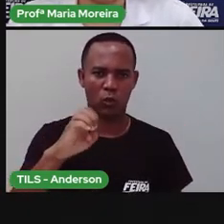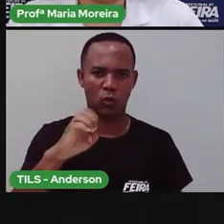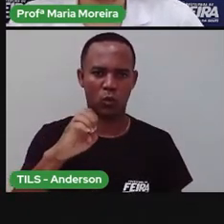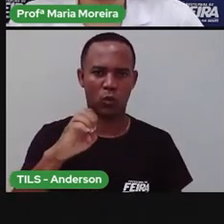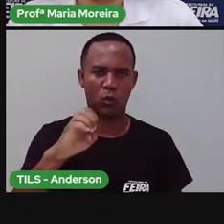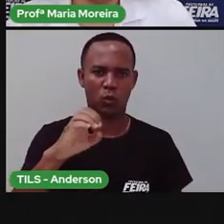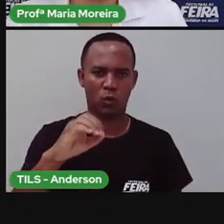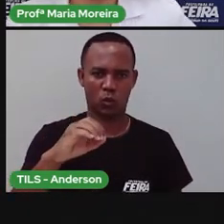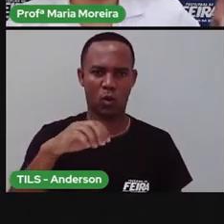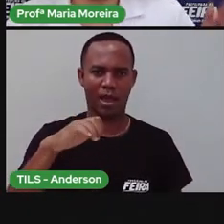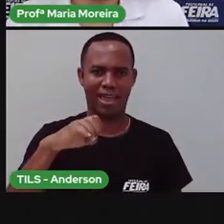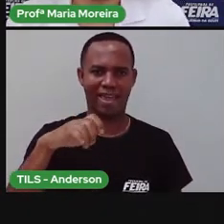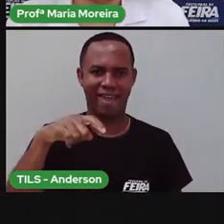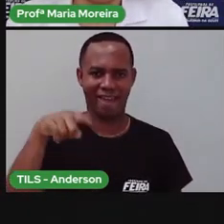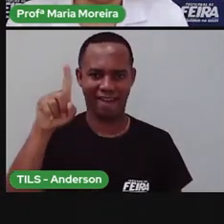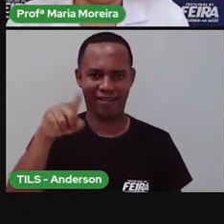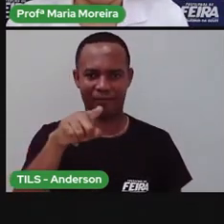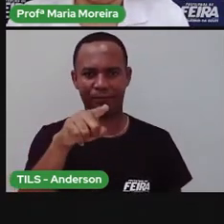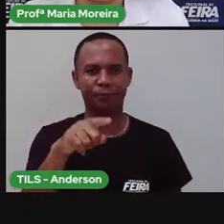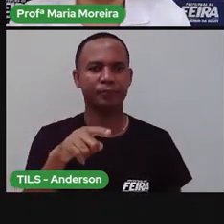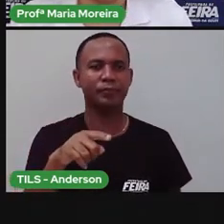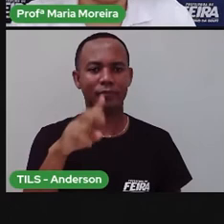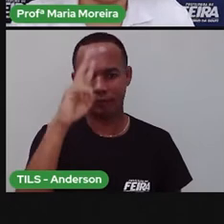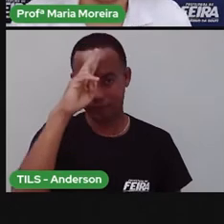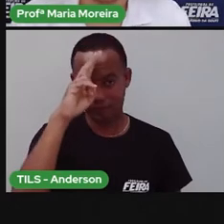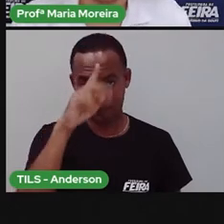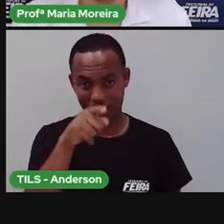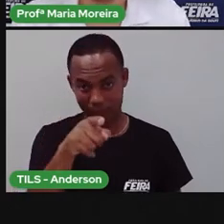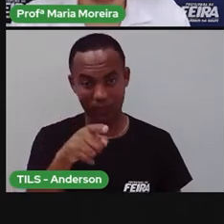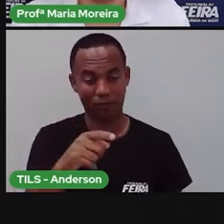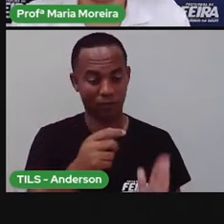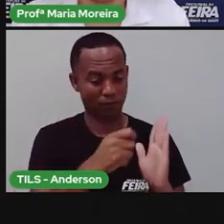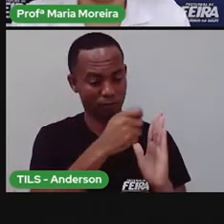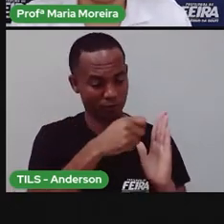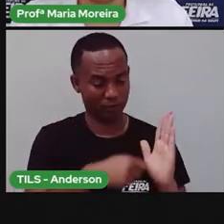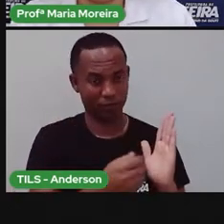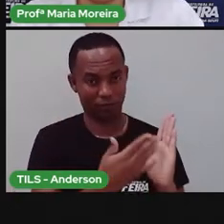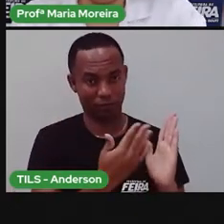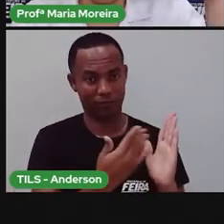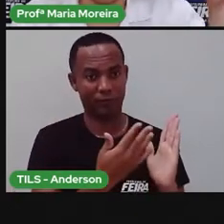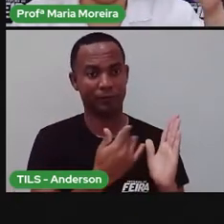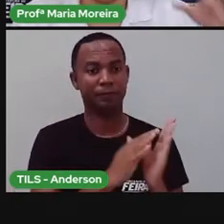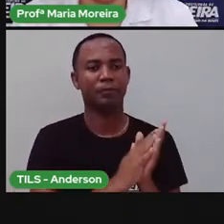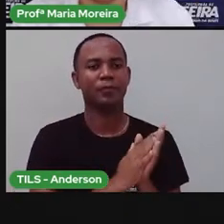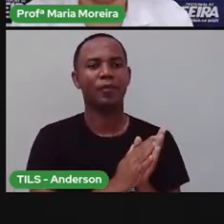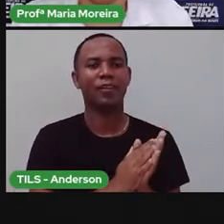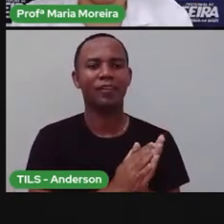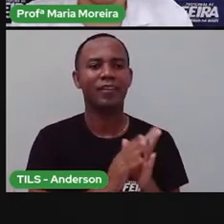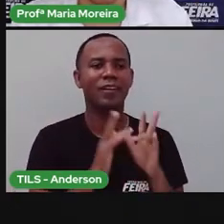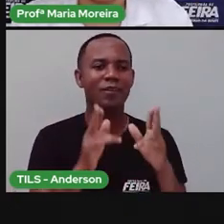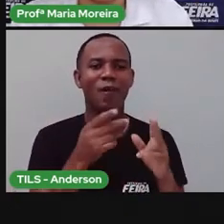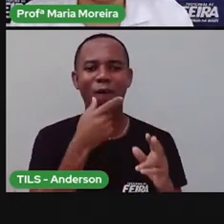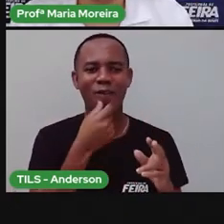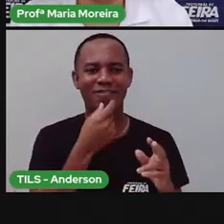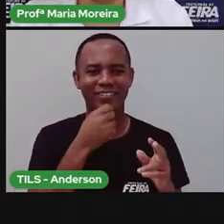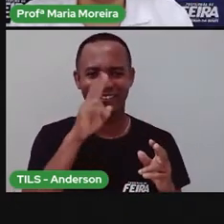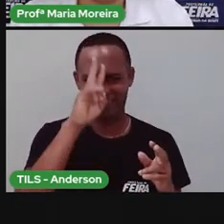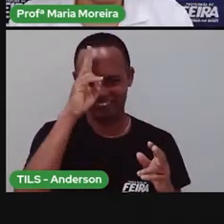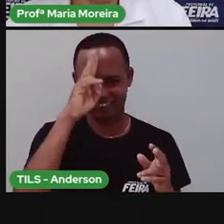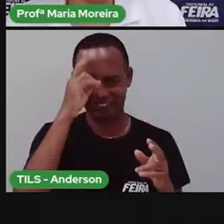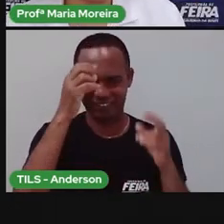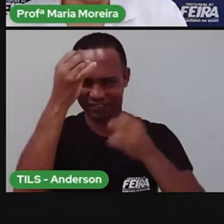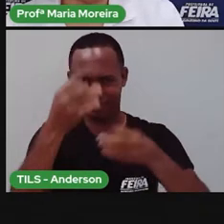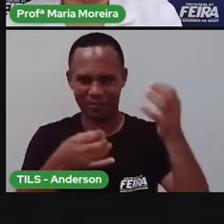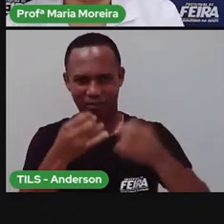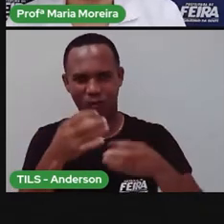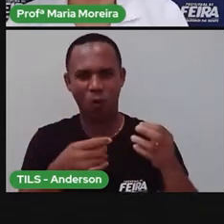E ele colocou vários animais dentro dessa arca. Porque ele sabia que iria vir um dilúvio. Porque Deus tinha dado essa orientação para ele. Pronto.